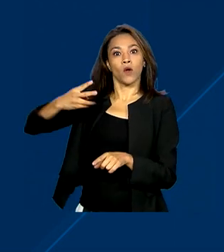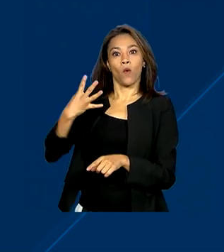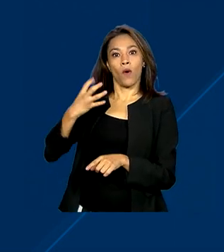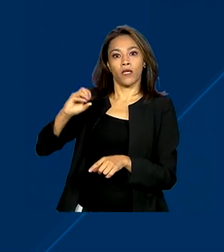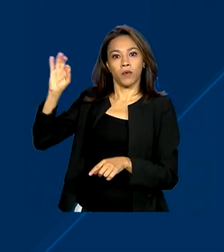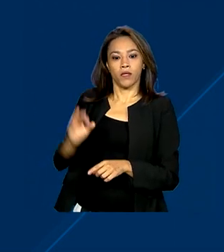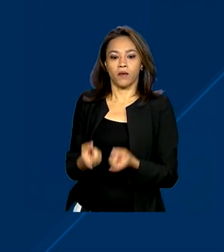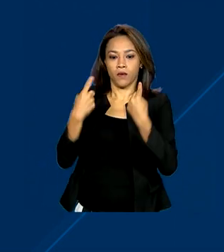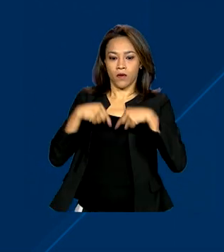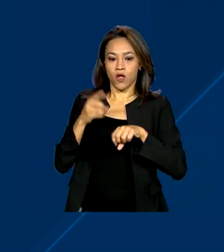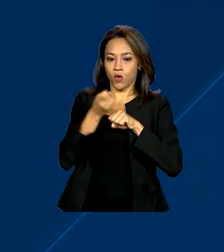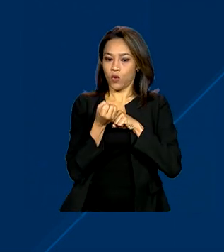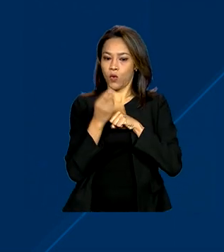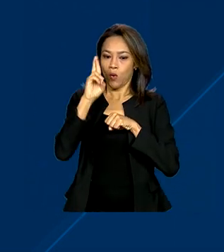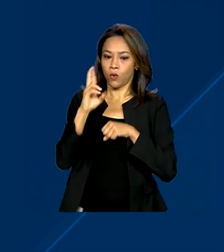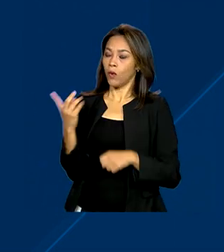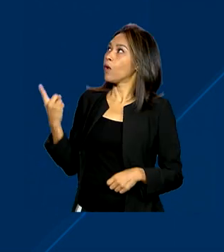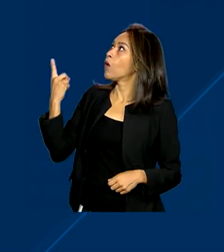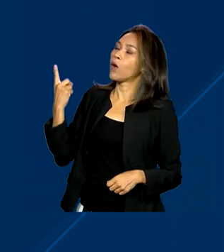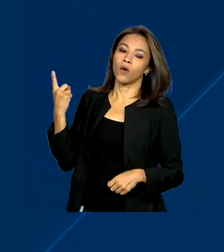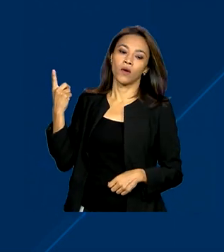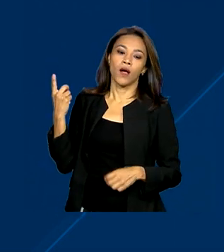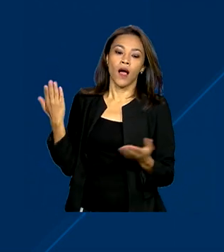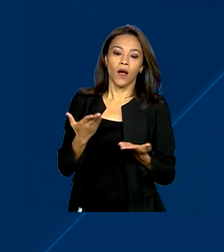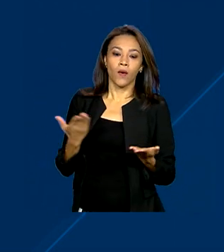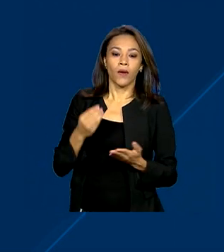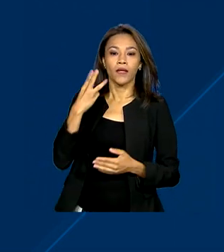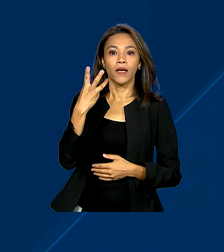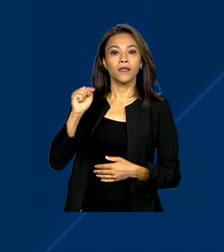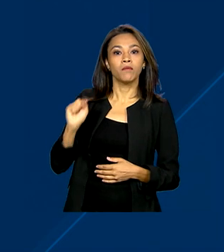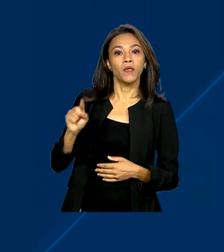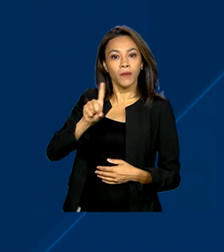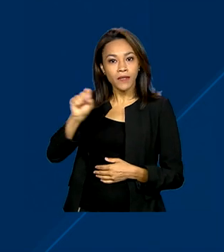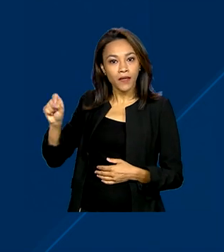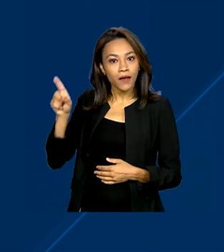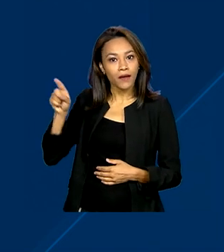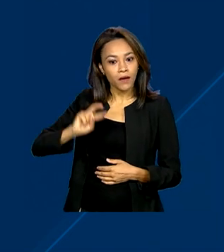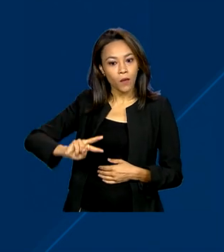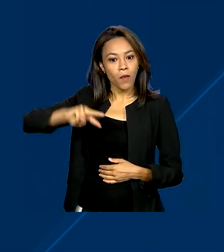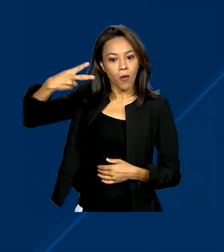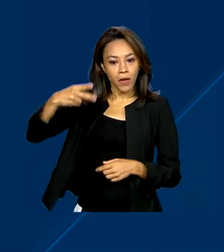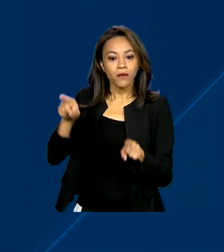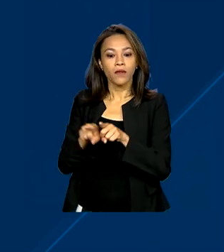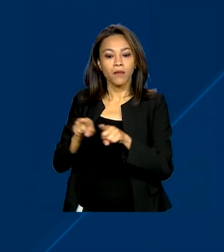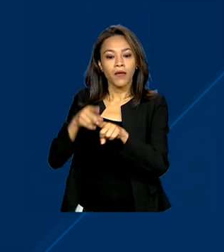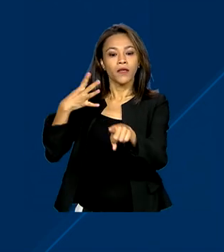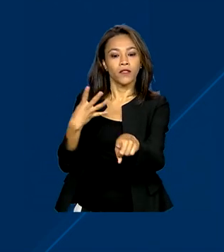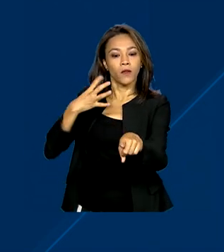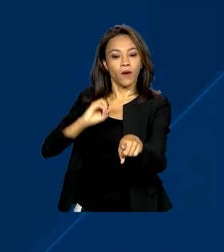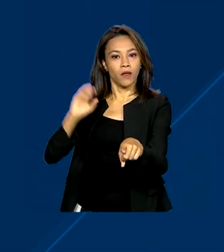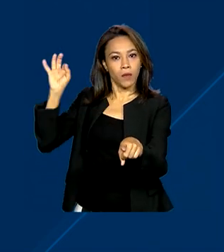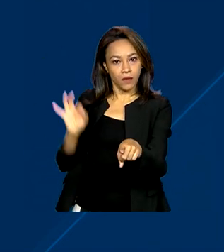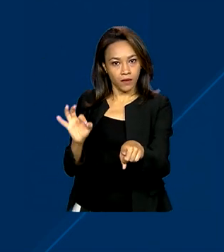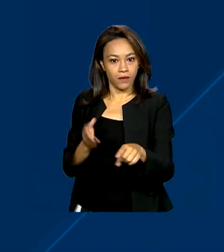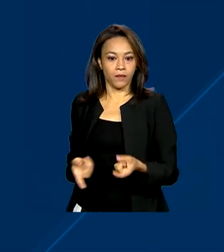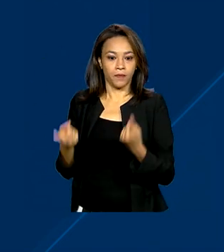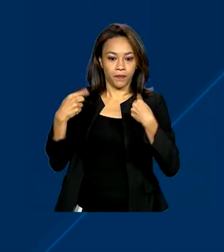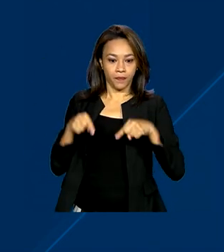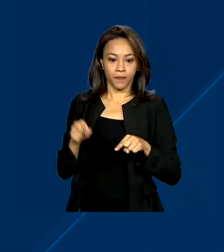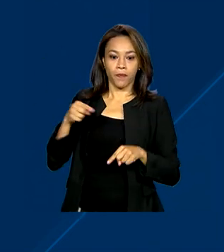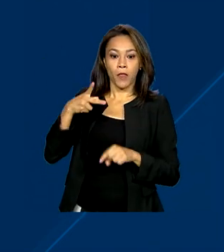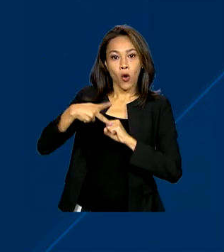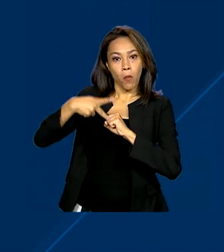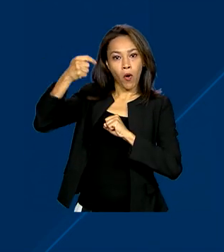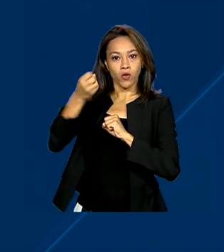doutorado, o valor sobe de R$ 2.200 para R$ 3.100, um aumento também de 40%. Já o